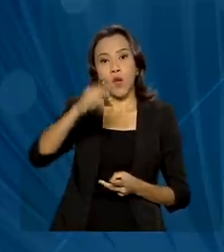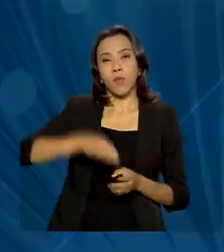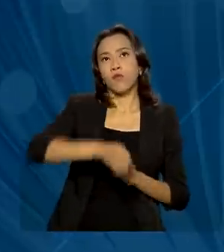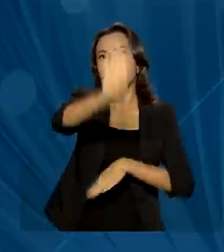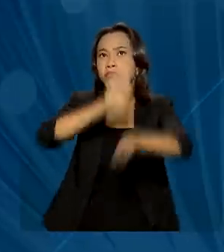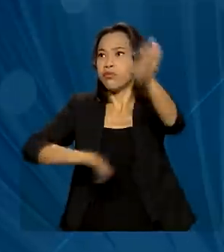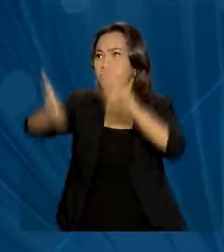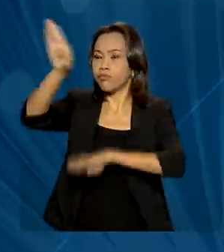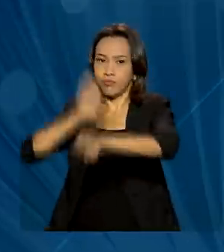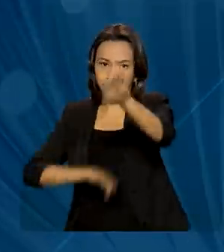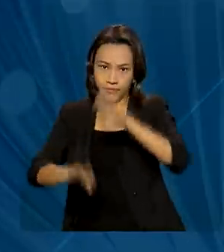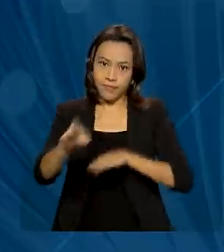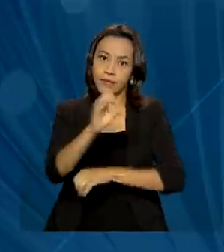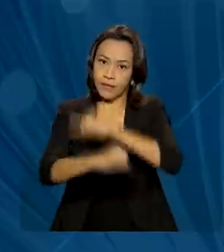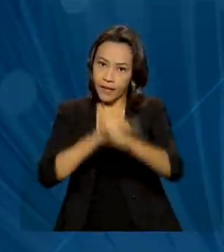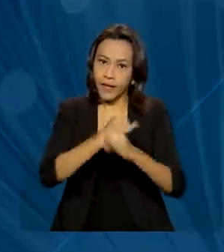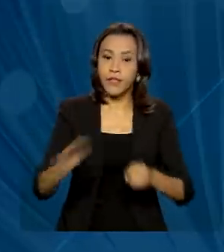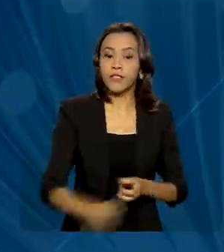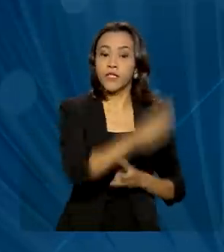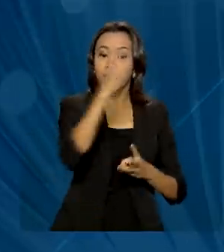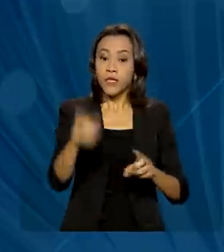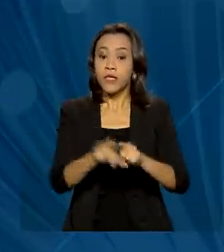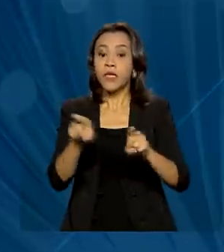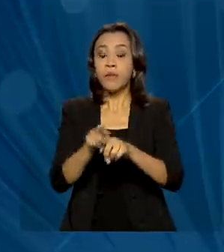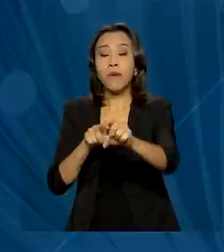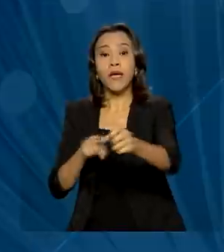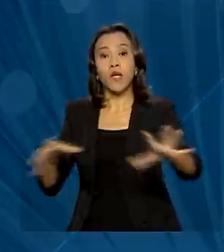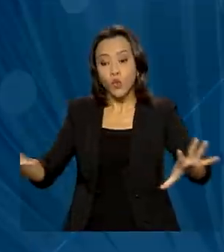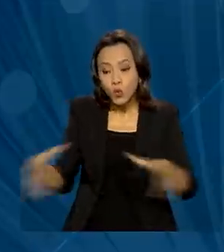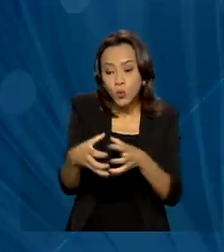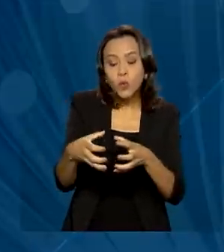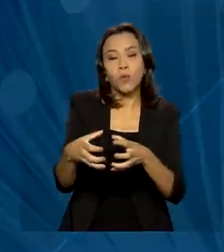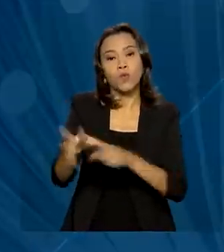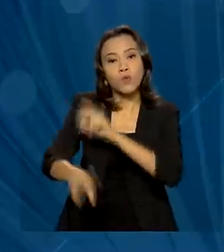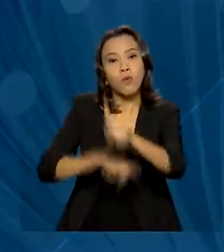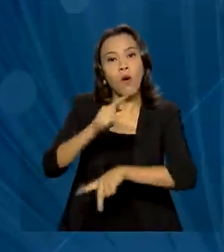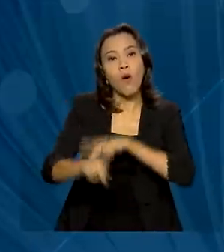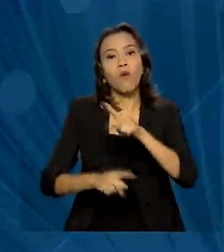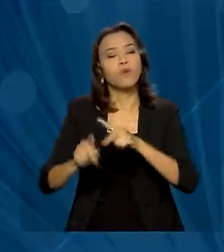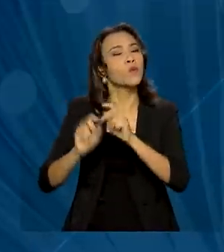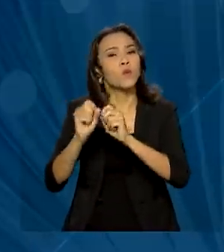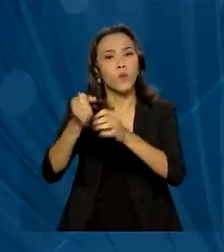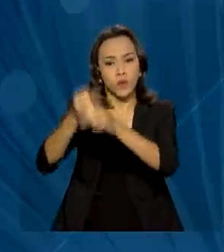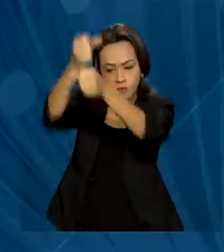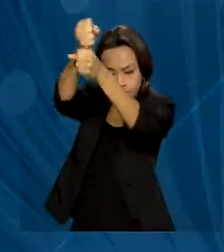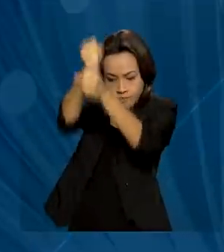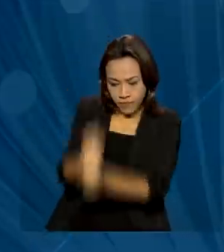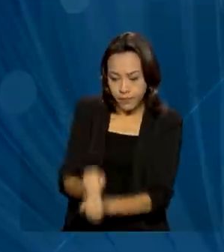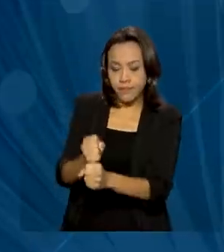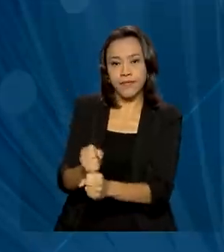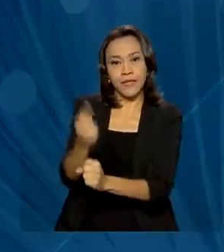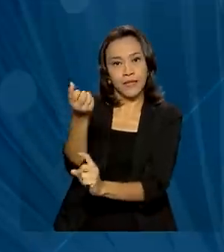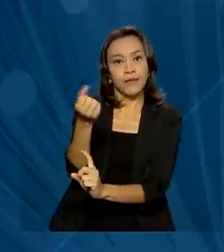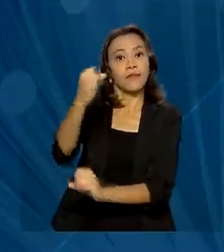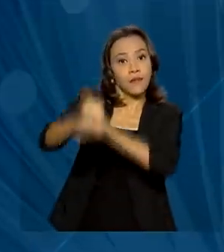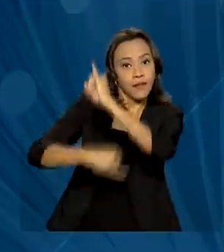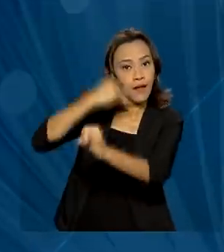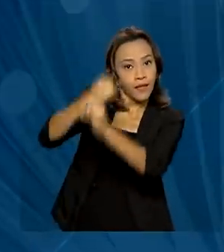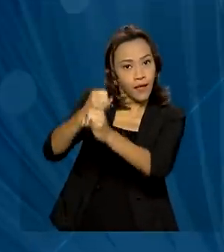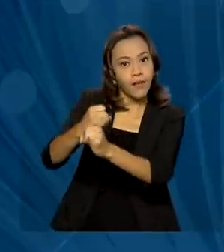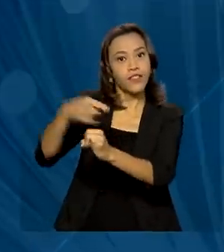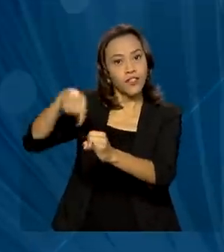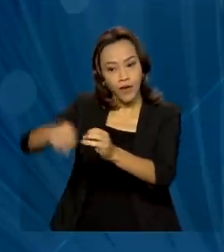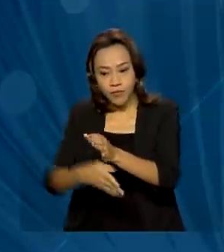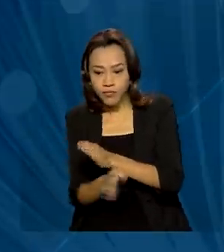e conectar os povos da maior floresta tropical do mundo por meio da instalação de cabos que irão passar pelos